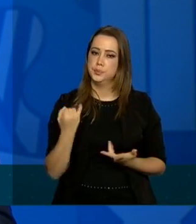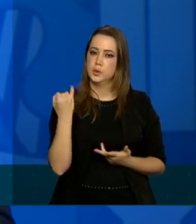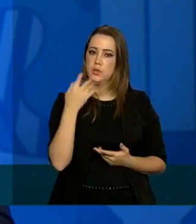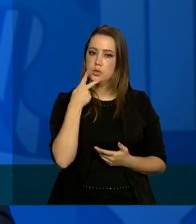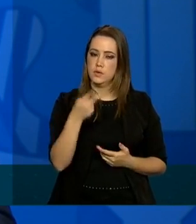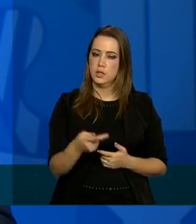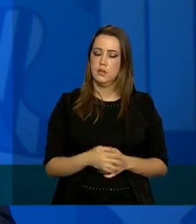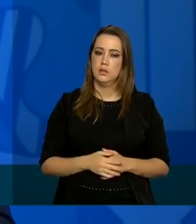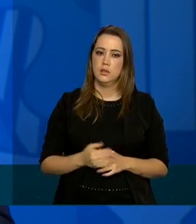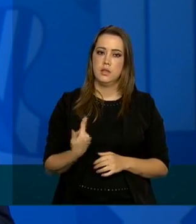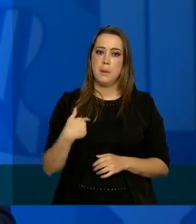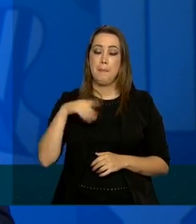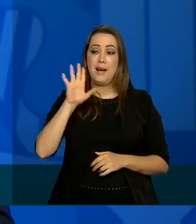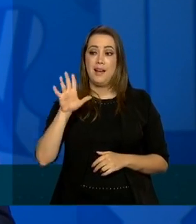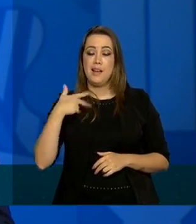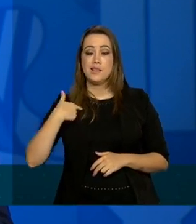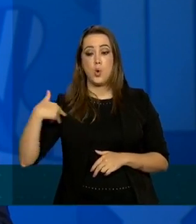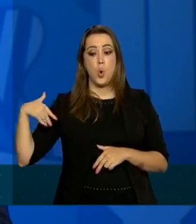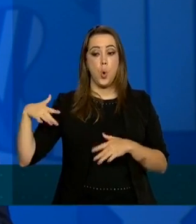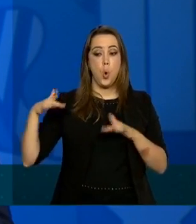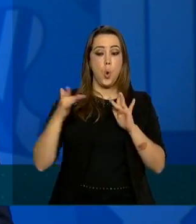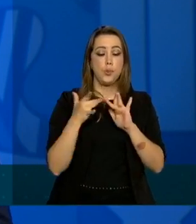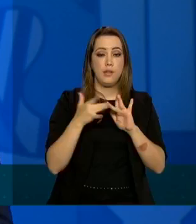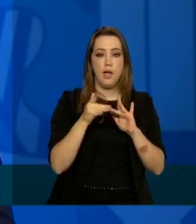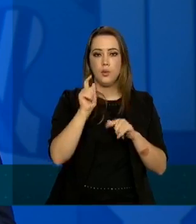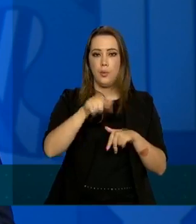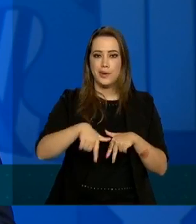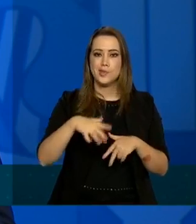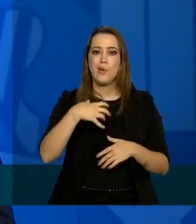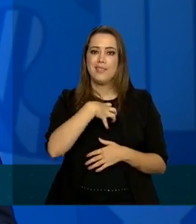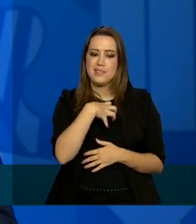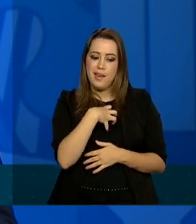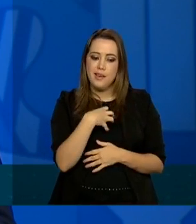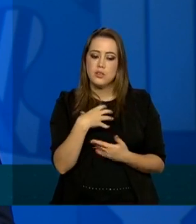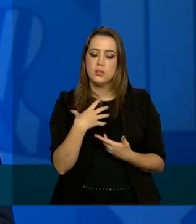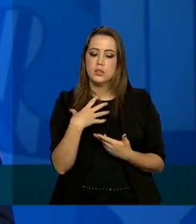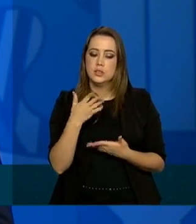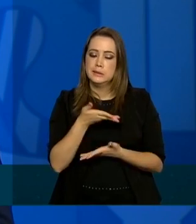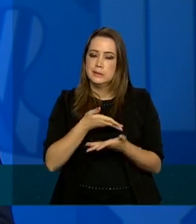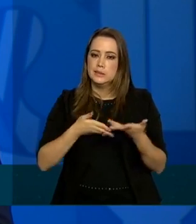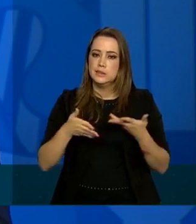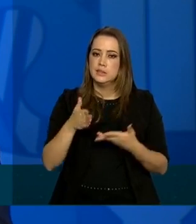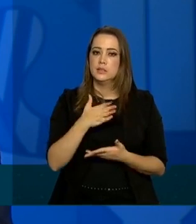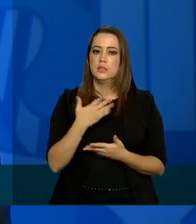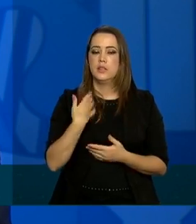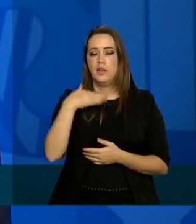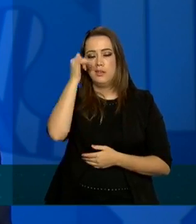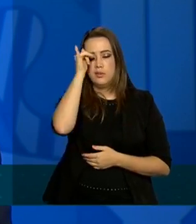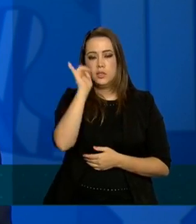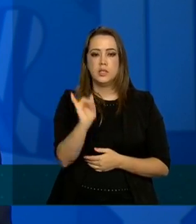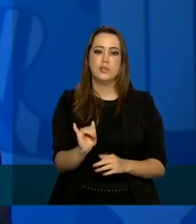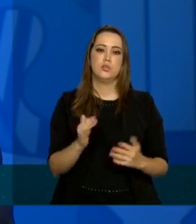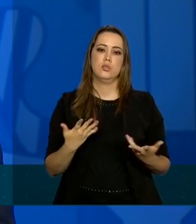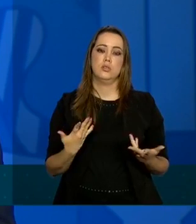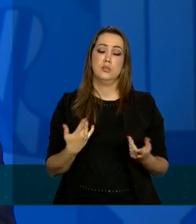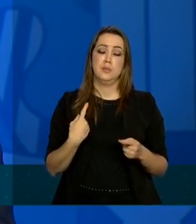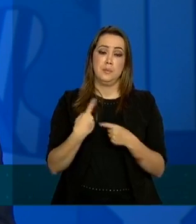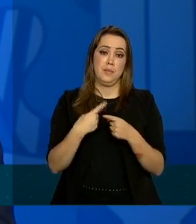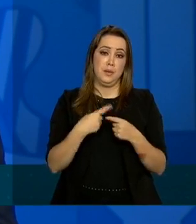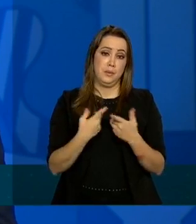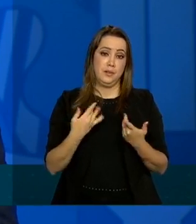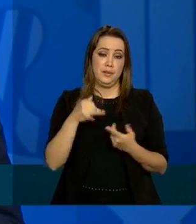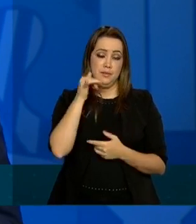mas que tiveram contato que elas mantenham uma relação mais de precaução justamente para